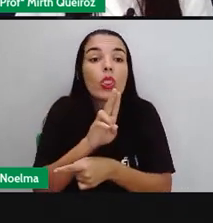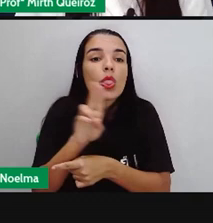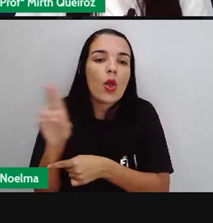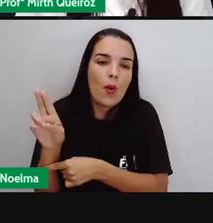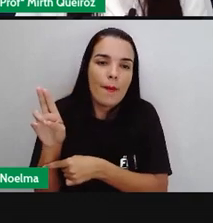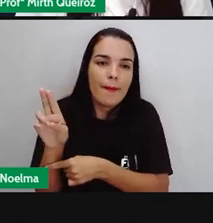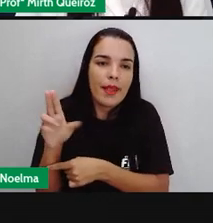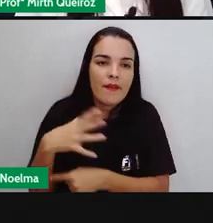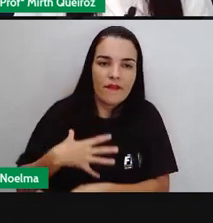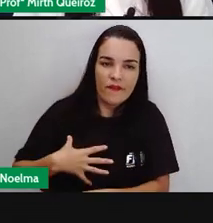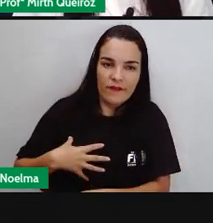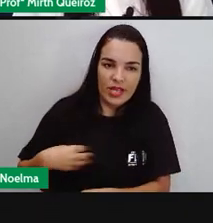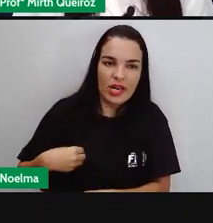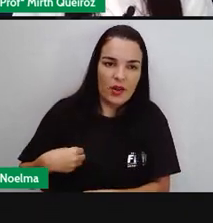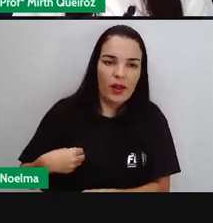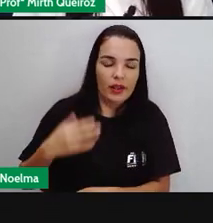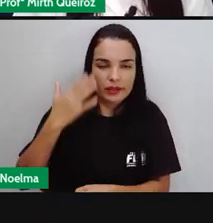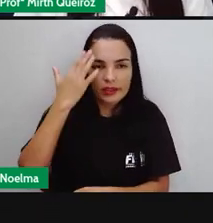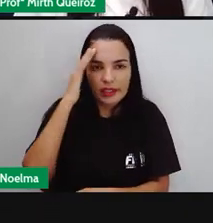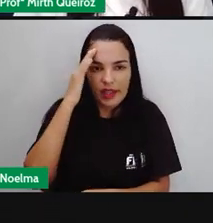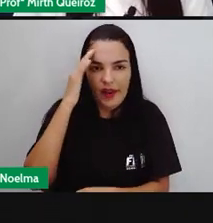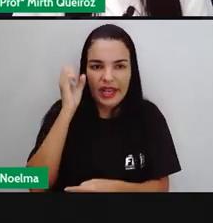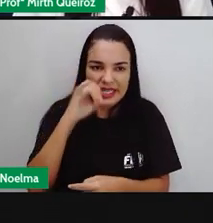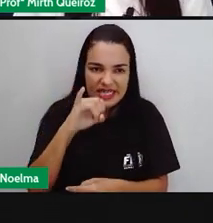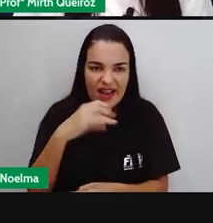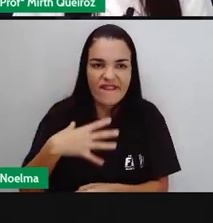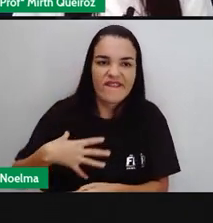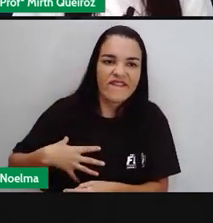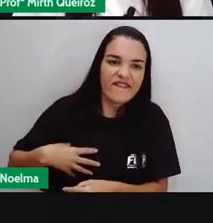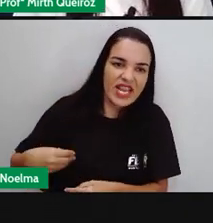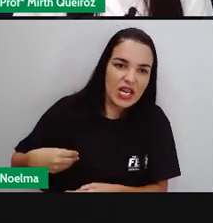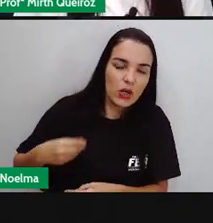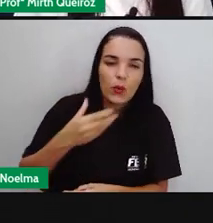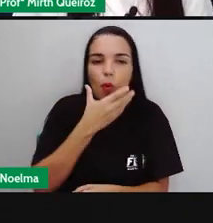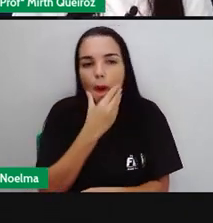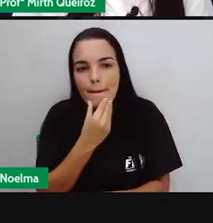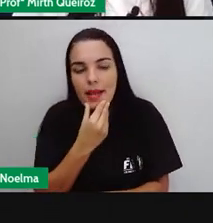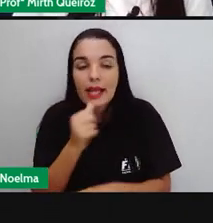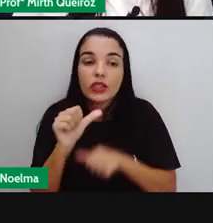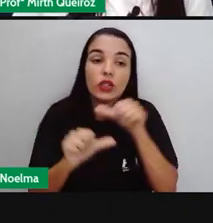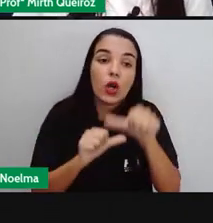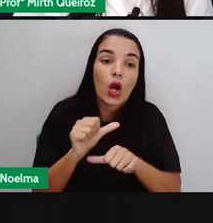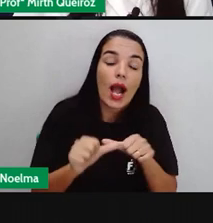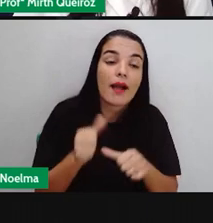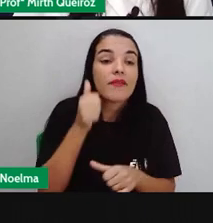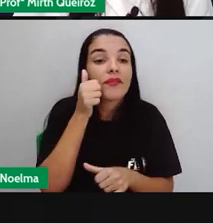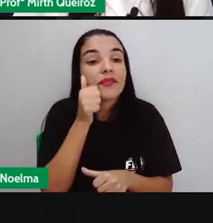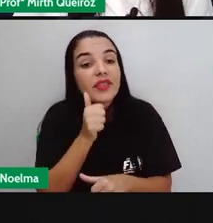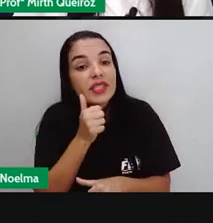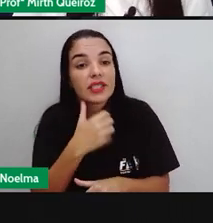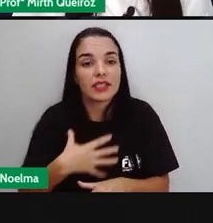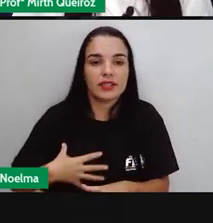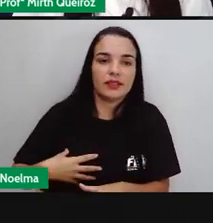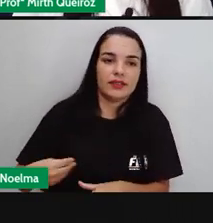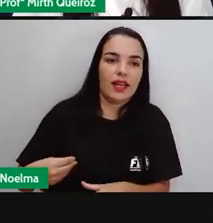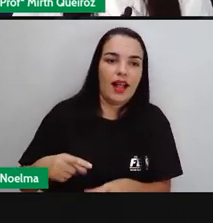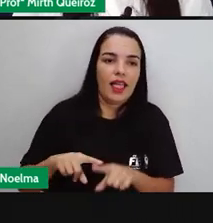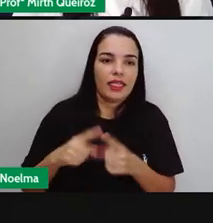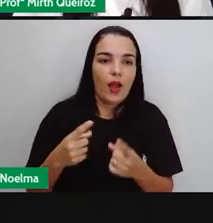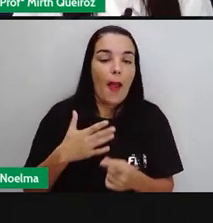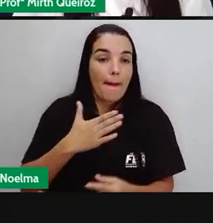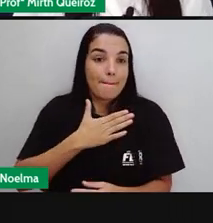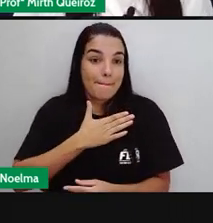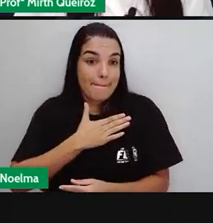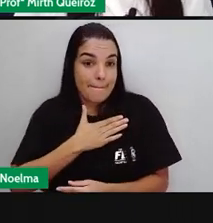com o nome filho. Então, se eu mudo filho para filha, como é que vai ficar? Minha filha é bonita.